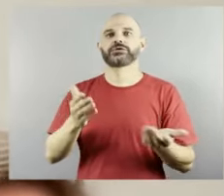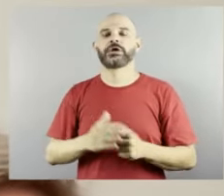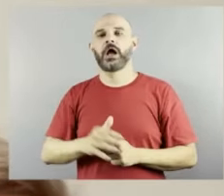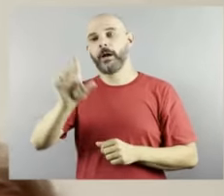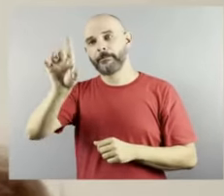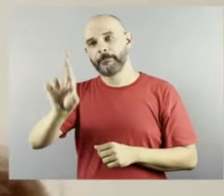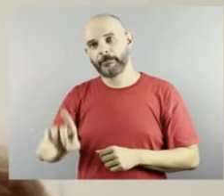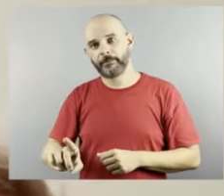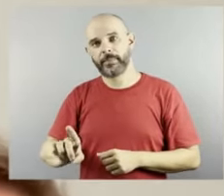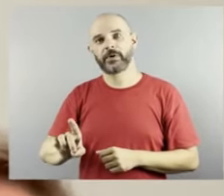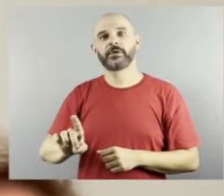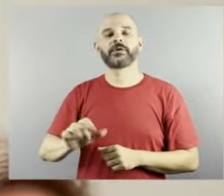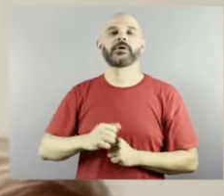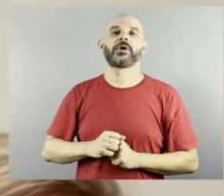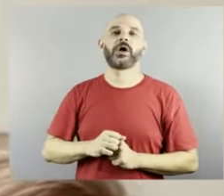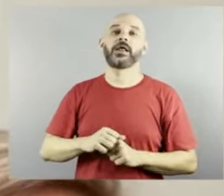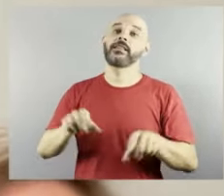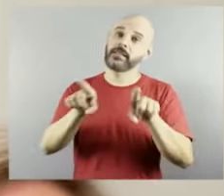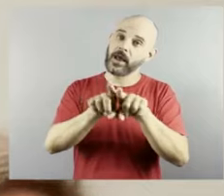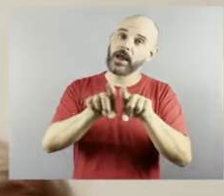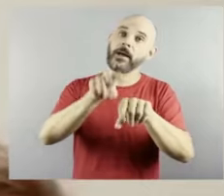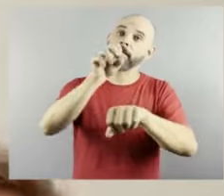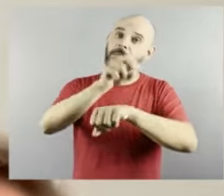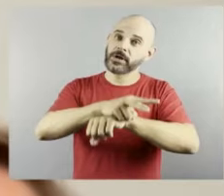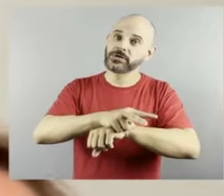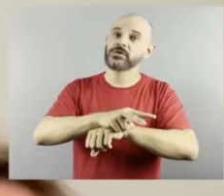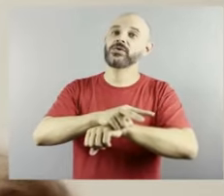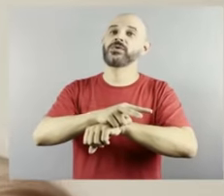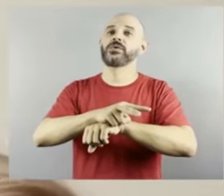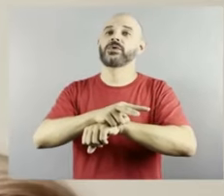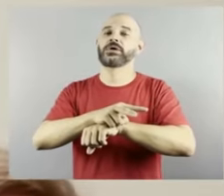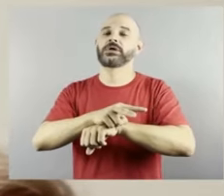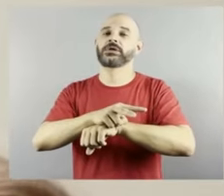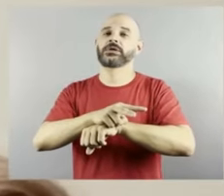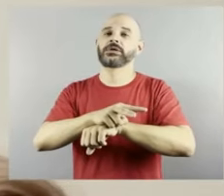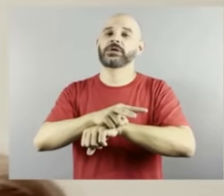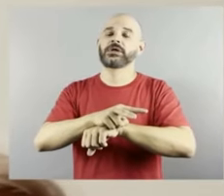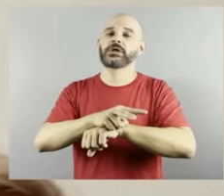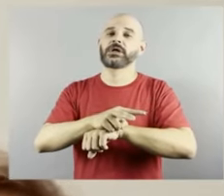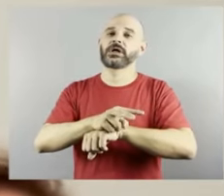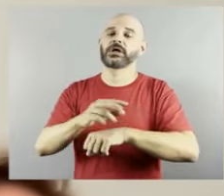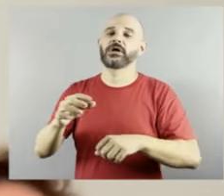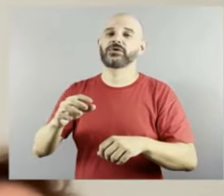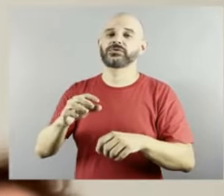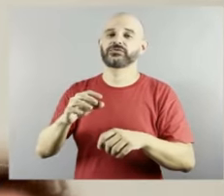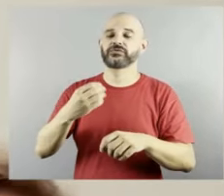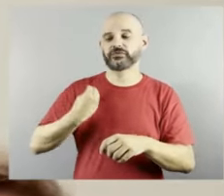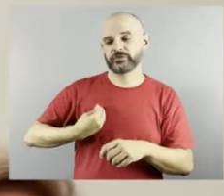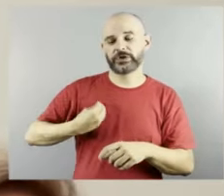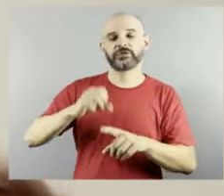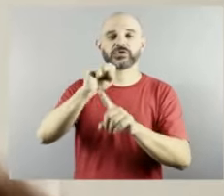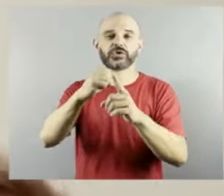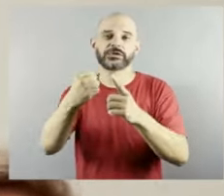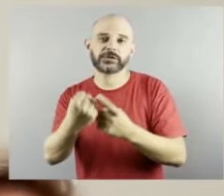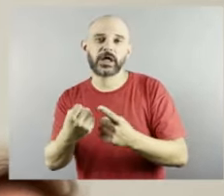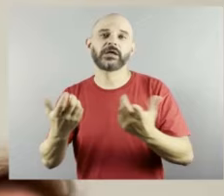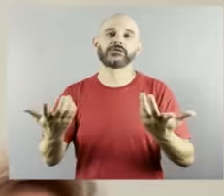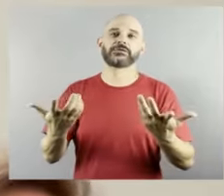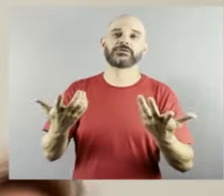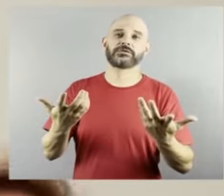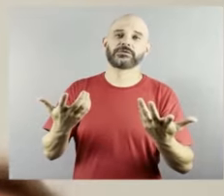em vulnerabilidade social porque o nosso curso é inclusivo porque a gente acredita que isso é verdadeiro a única coisa que não é